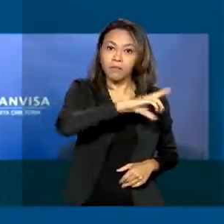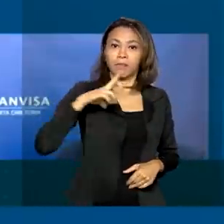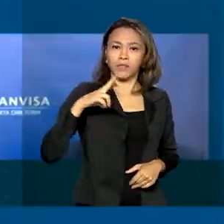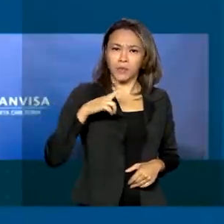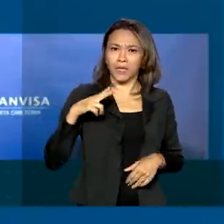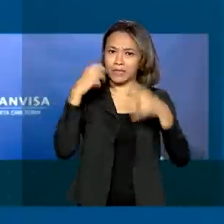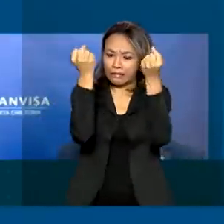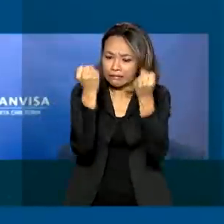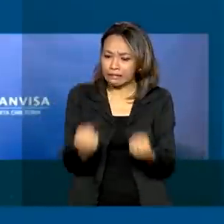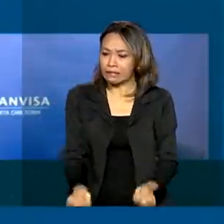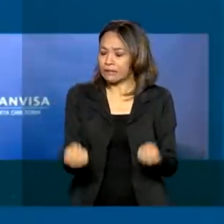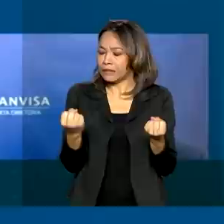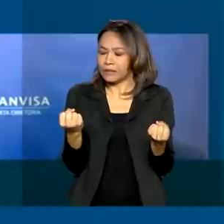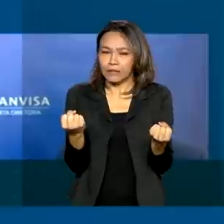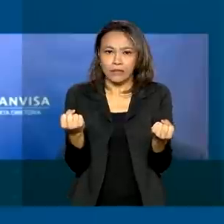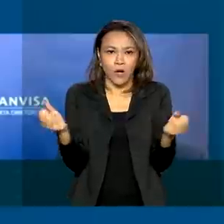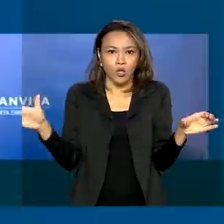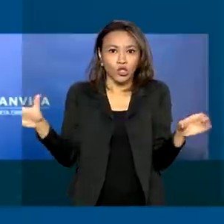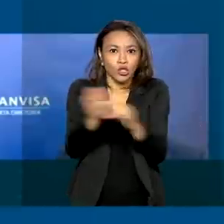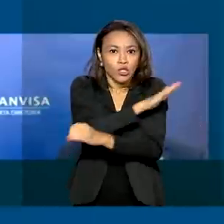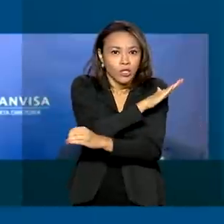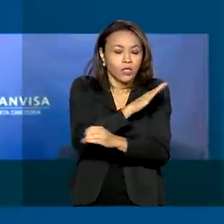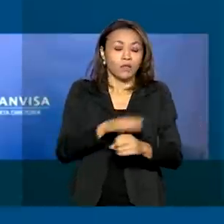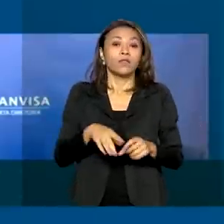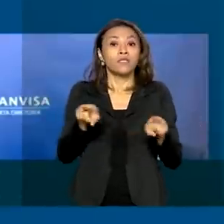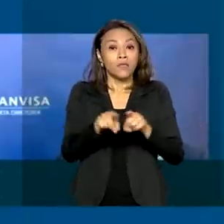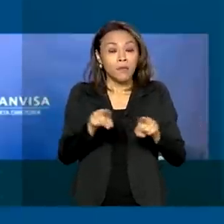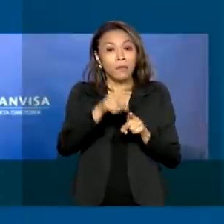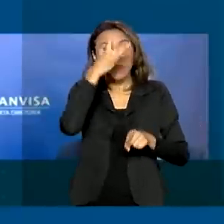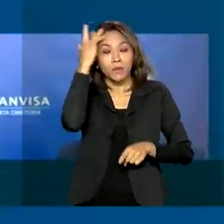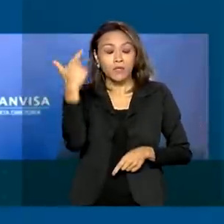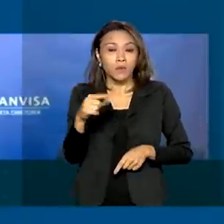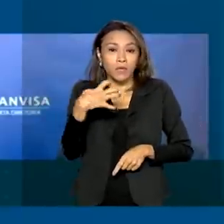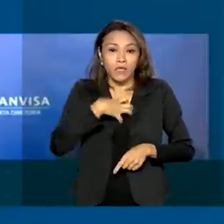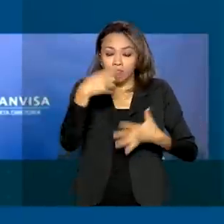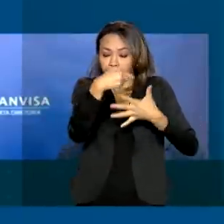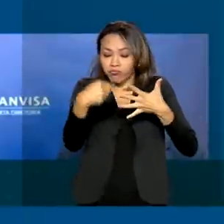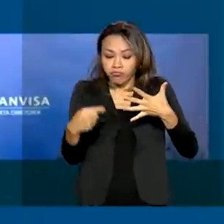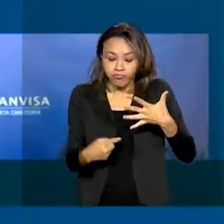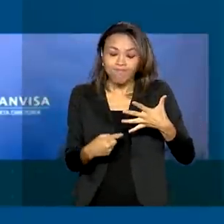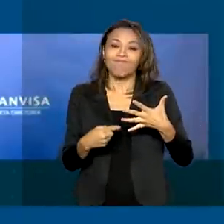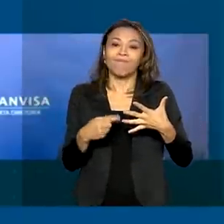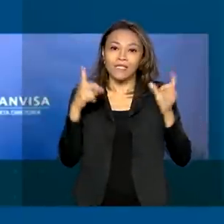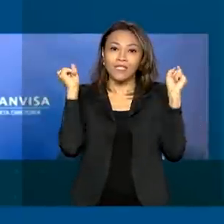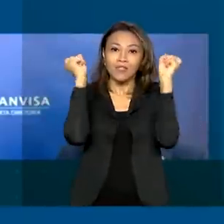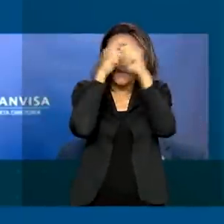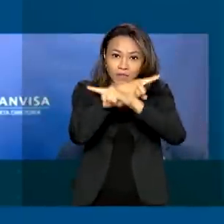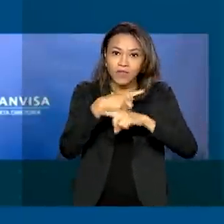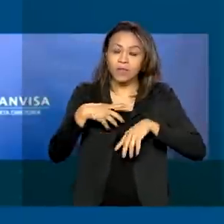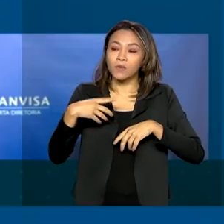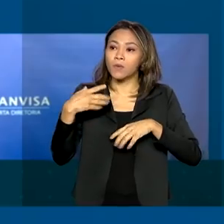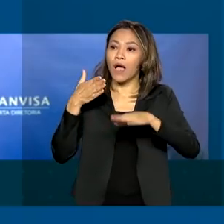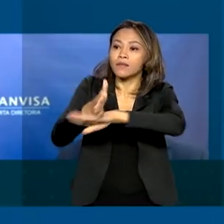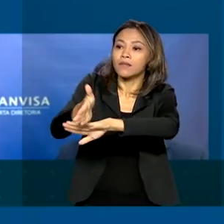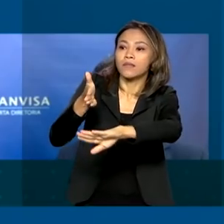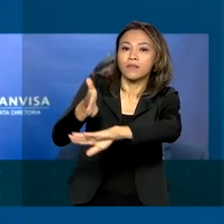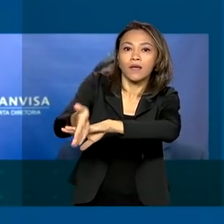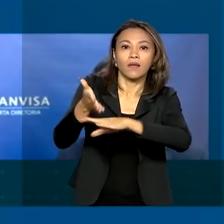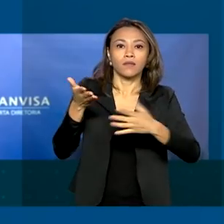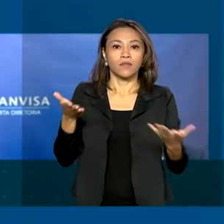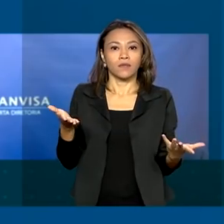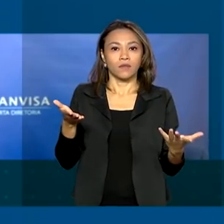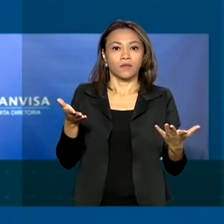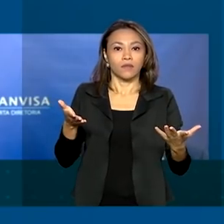muitos daqueles que não têm sintomas de COVID-19 enfrentam uma dificuldade tremenda de ter acesso a um